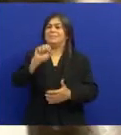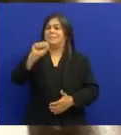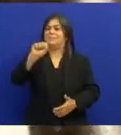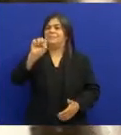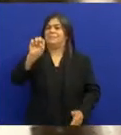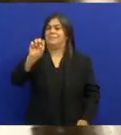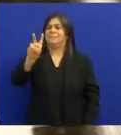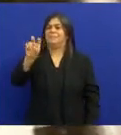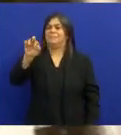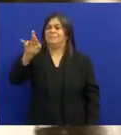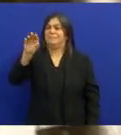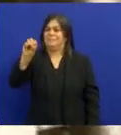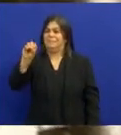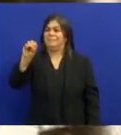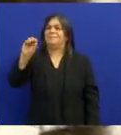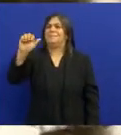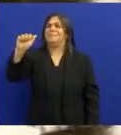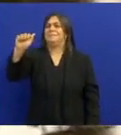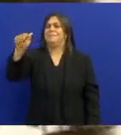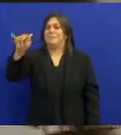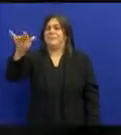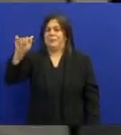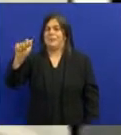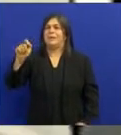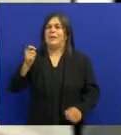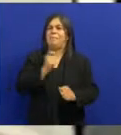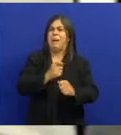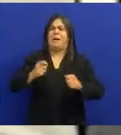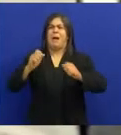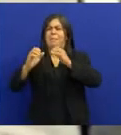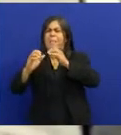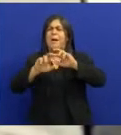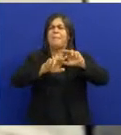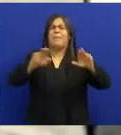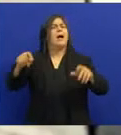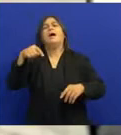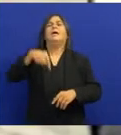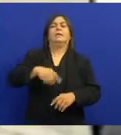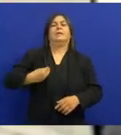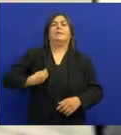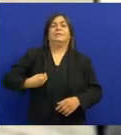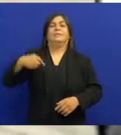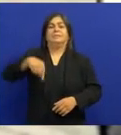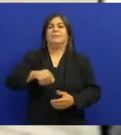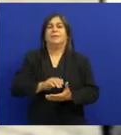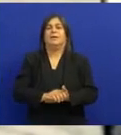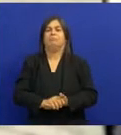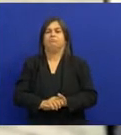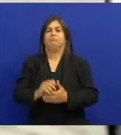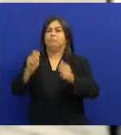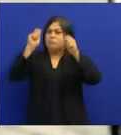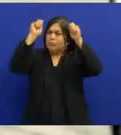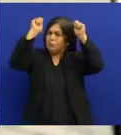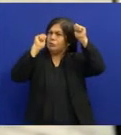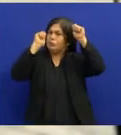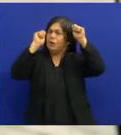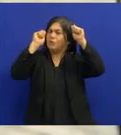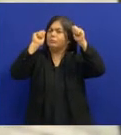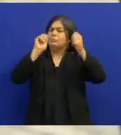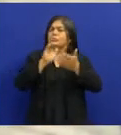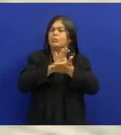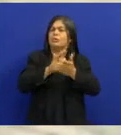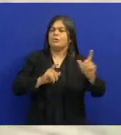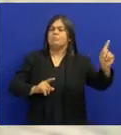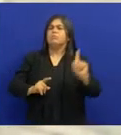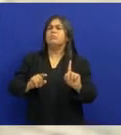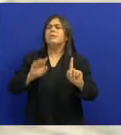Severino Araújo Que fundou A Orquestra Tabajára Ele vivia aqui Nessa ocasião Embora Quando o Jackson Tinha chegado Ele tenha saído Há